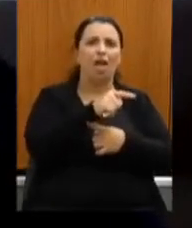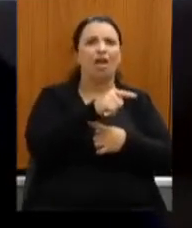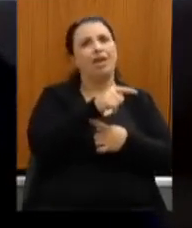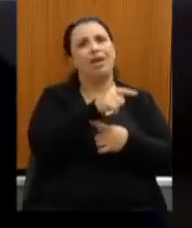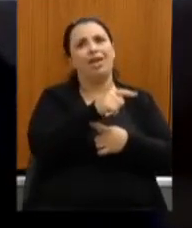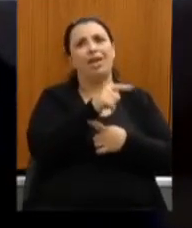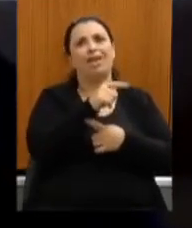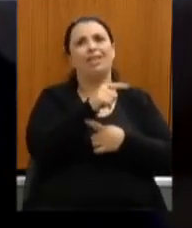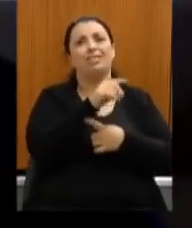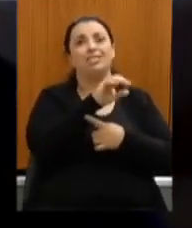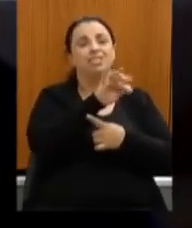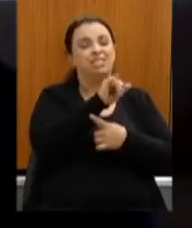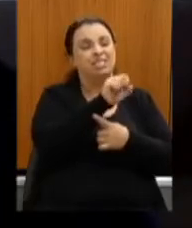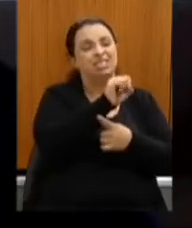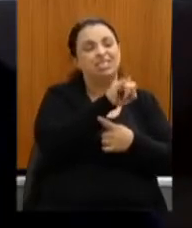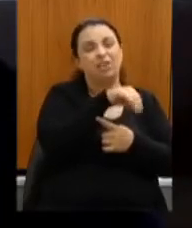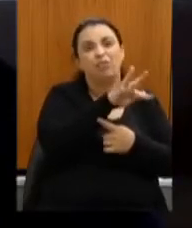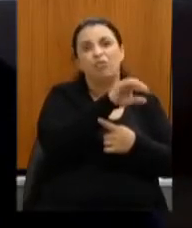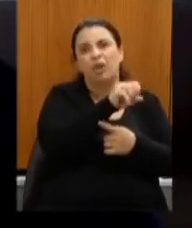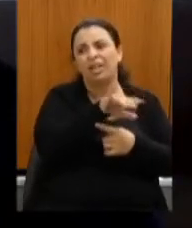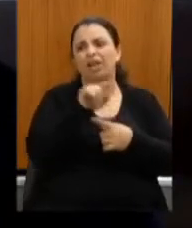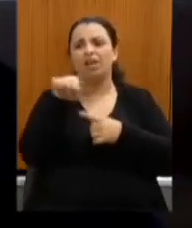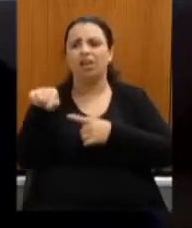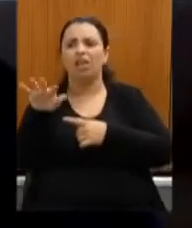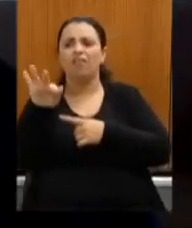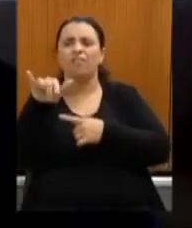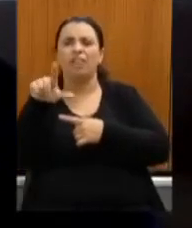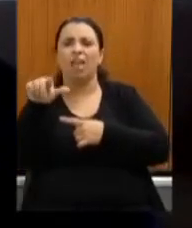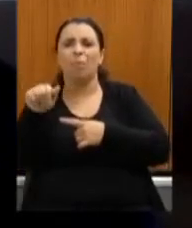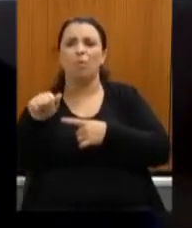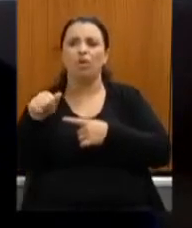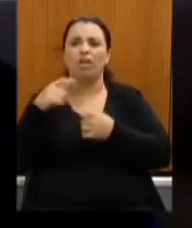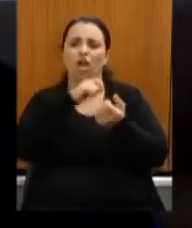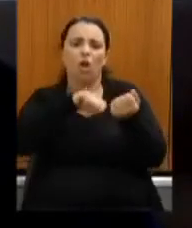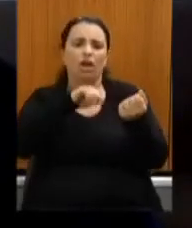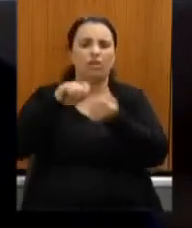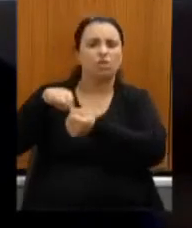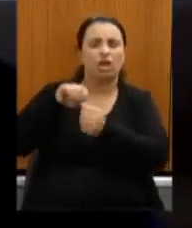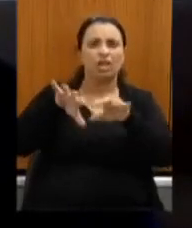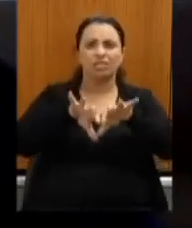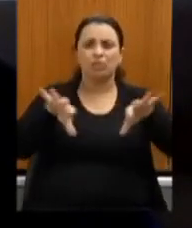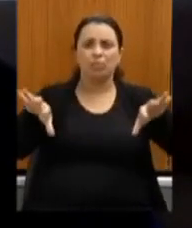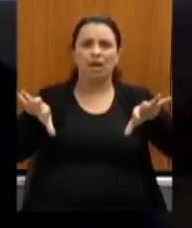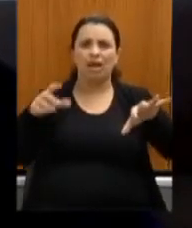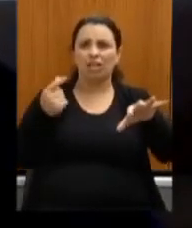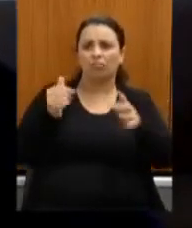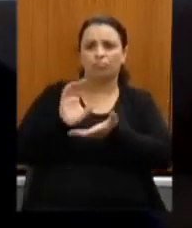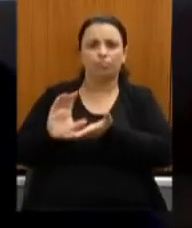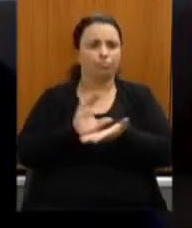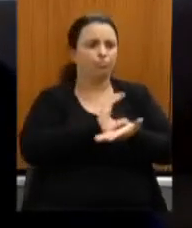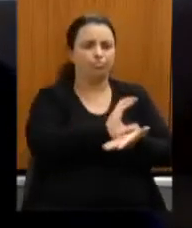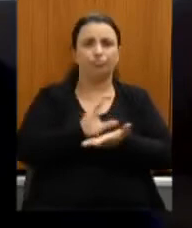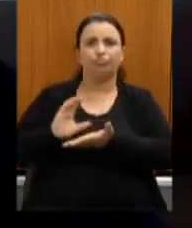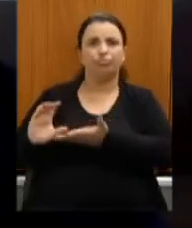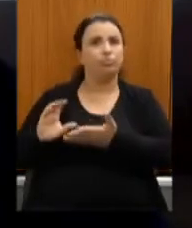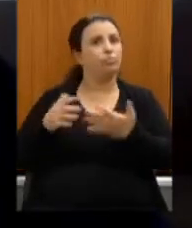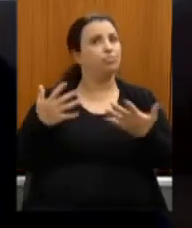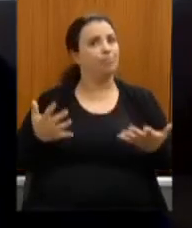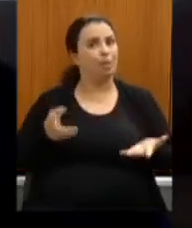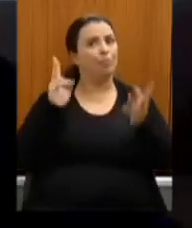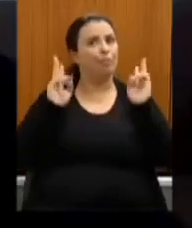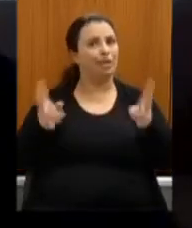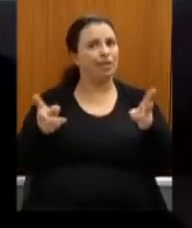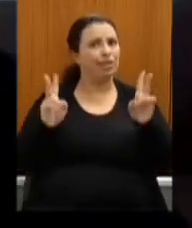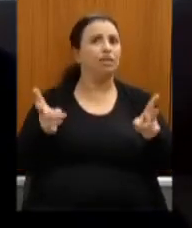cidades do mundo não tem não tem eu consegui listar cinco ou seis cidades do mundo